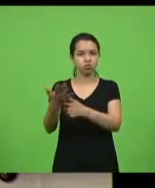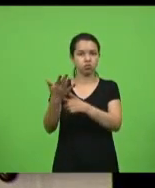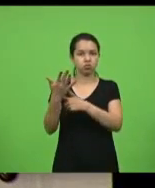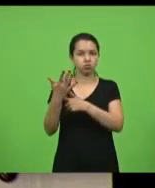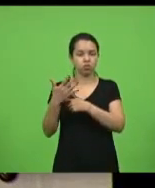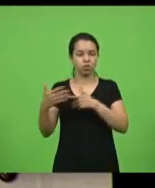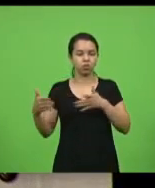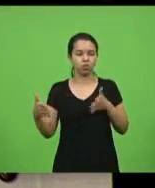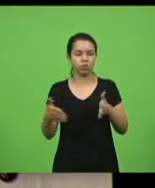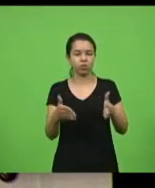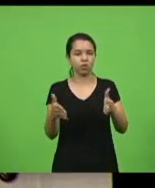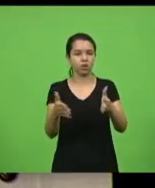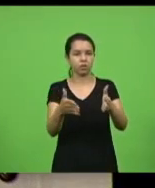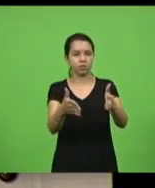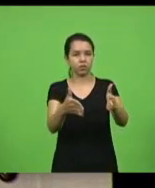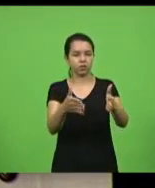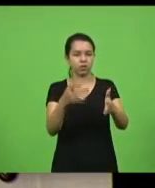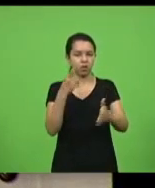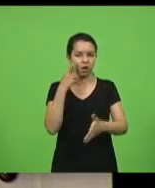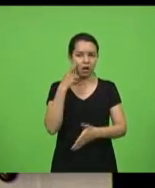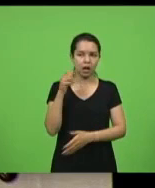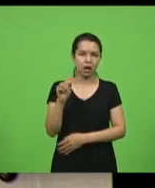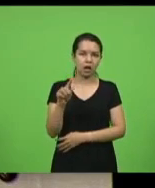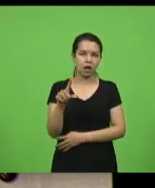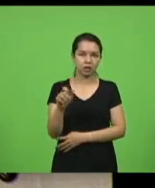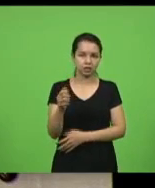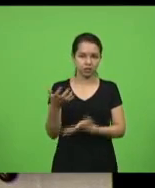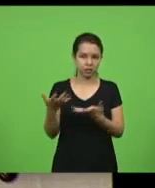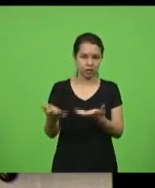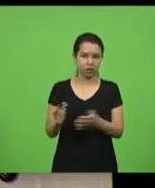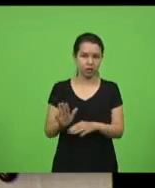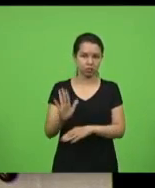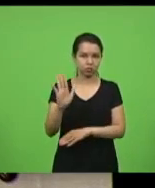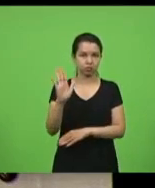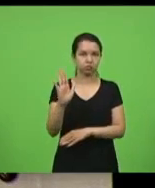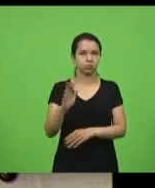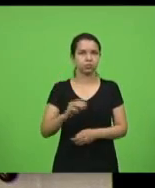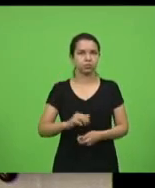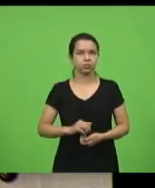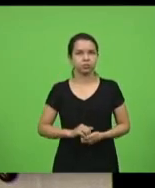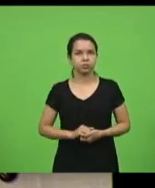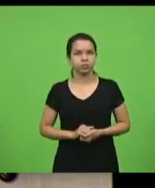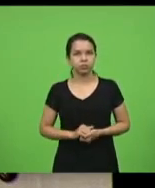deputada Ada, acho que ela quer uma parte também. Me confirme, deputada Ada.